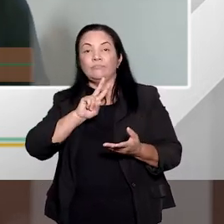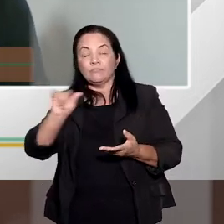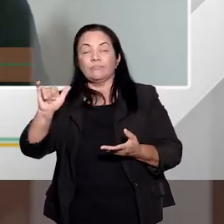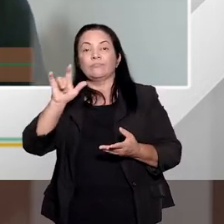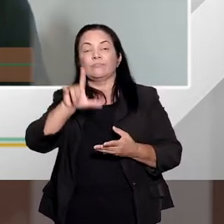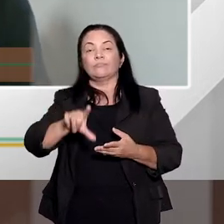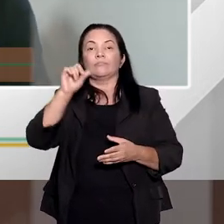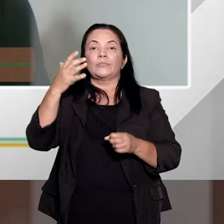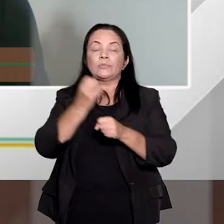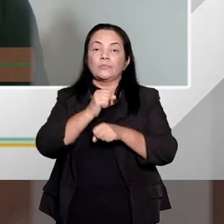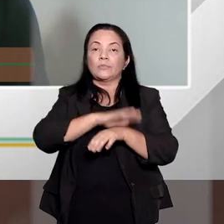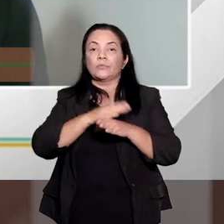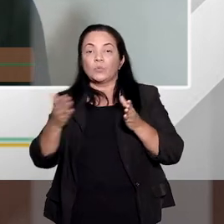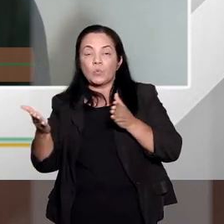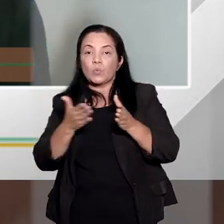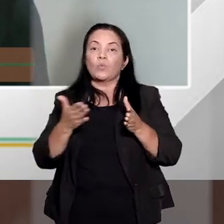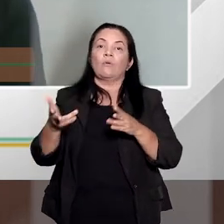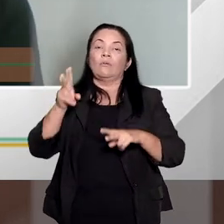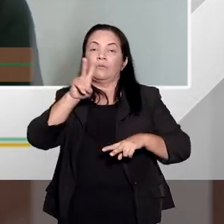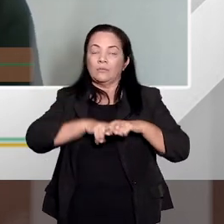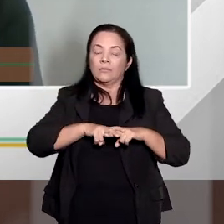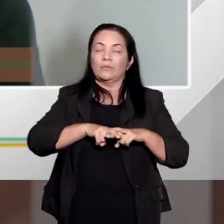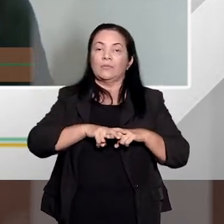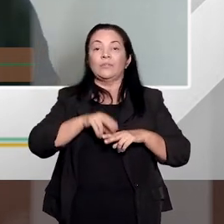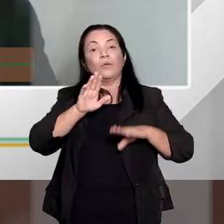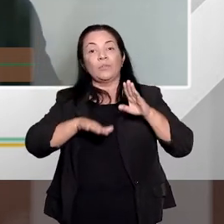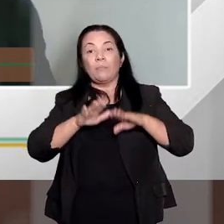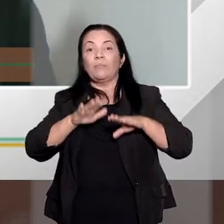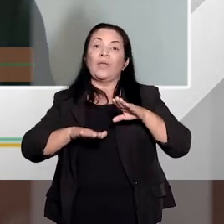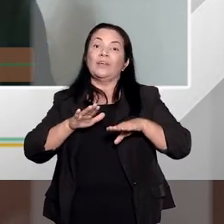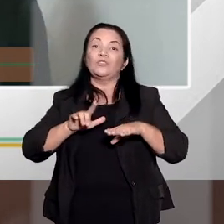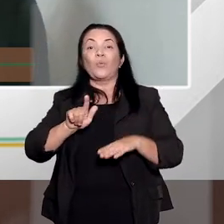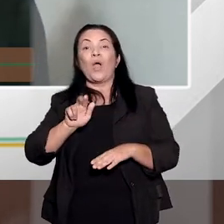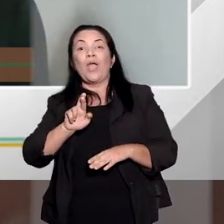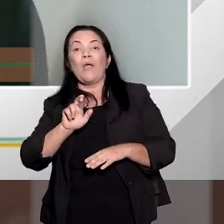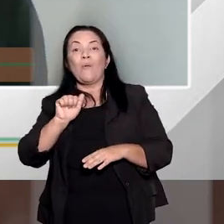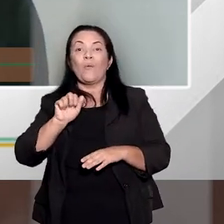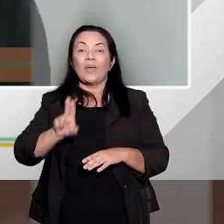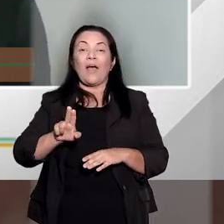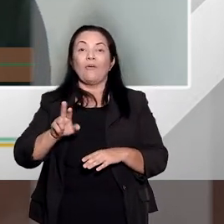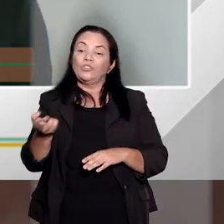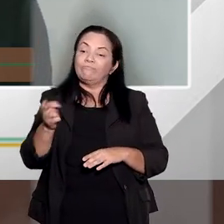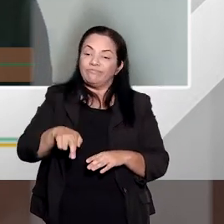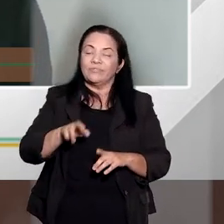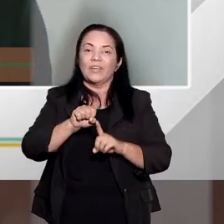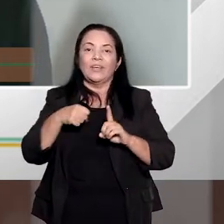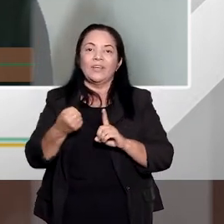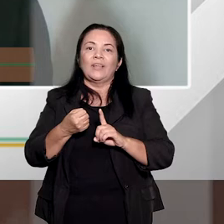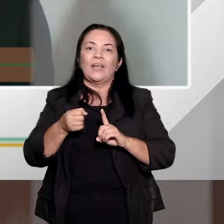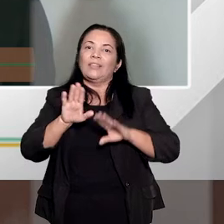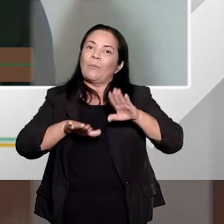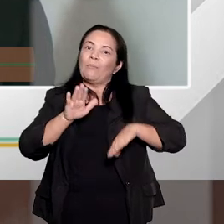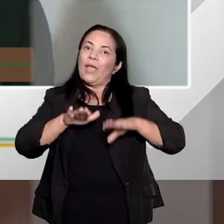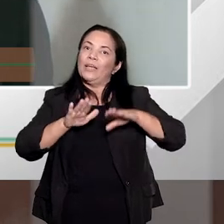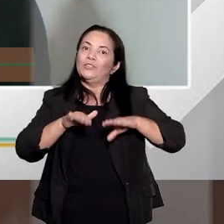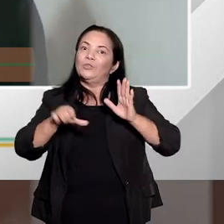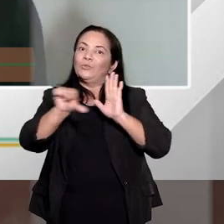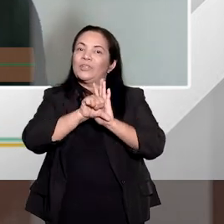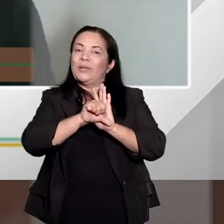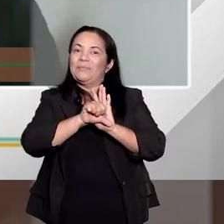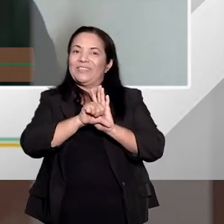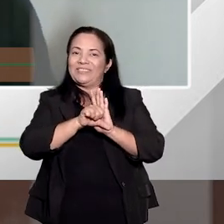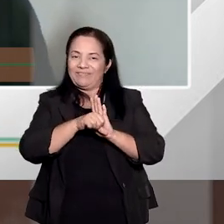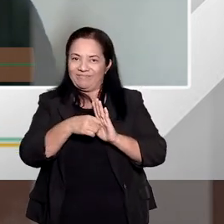justamente a demonstração do grau de reprovabilidade, o grau de censurabilidade dessa conduta praticada.